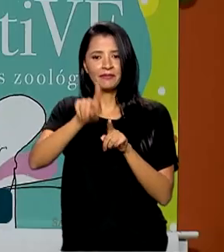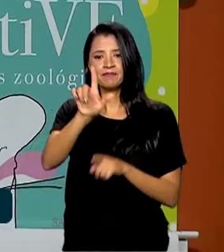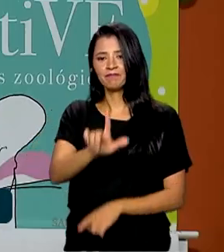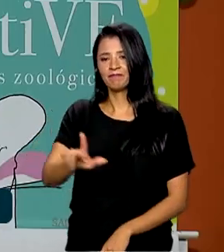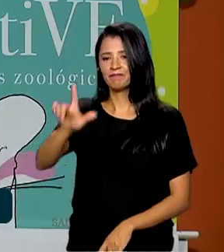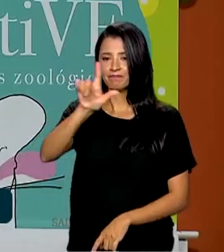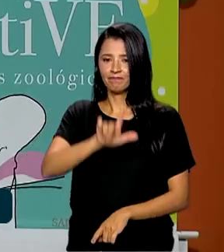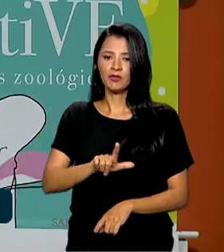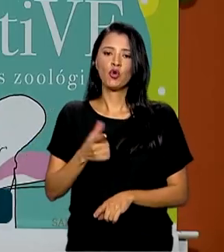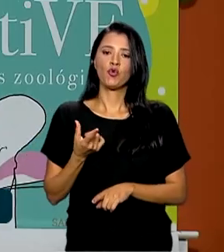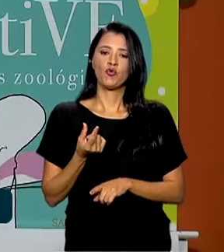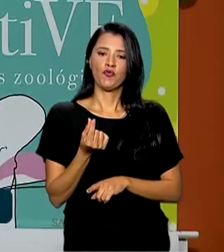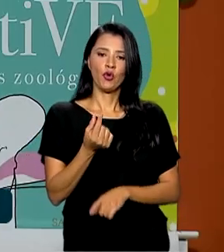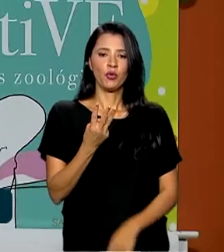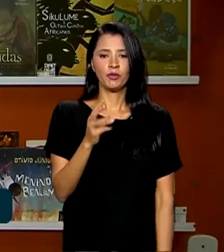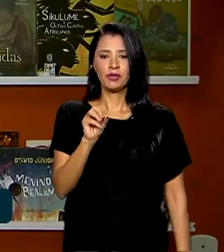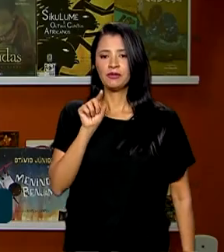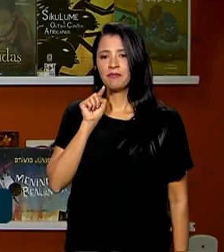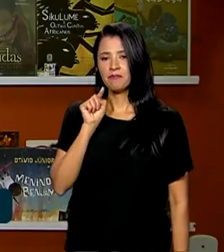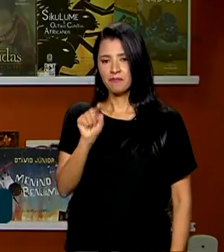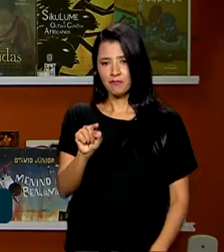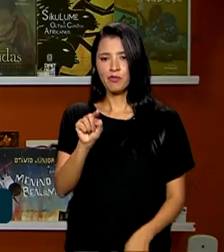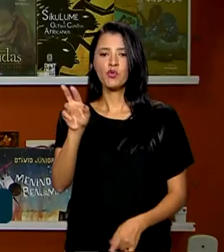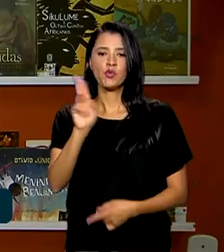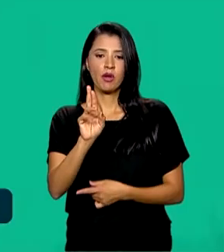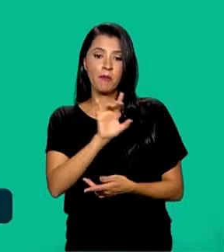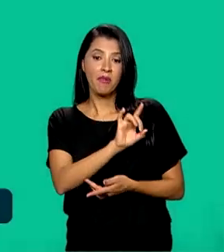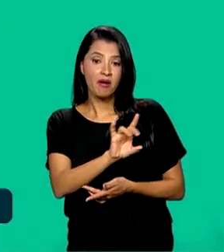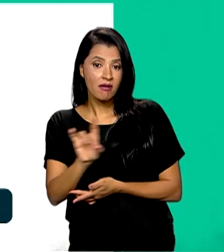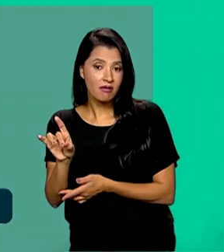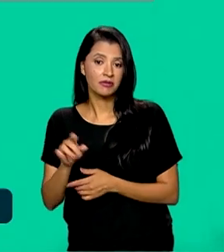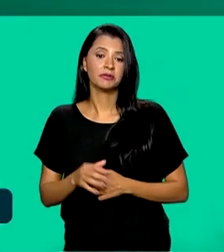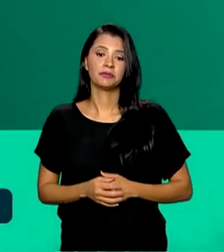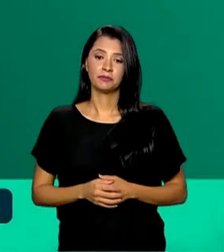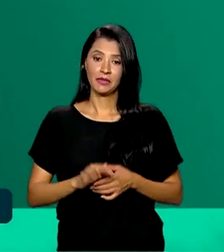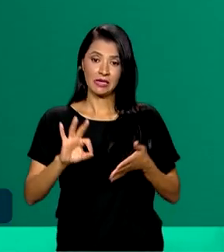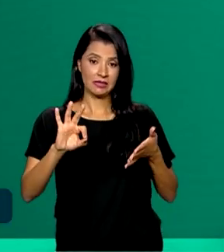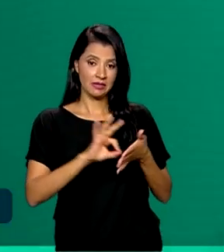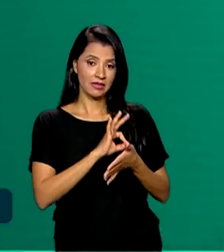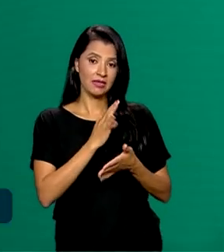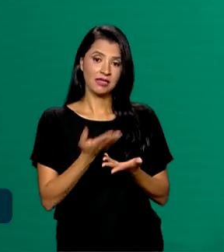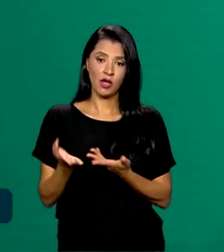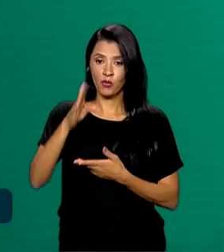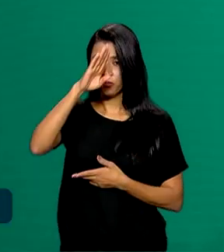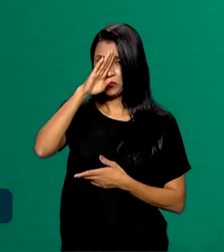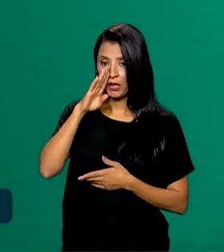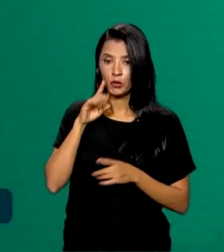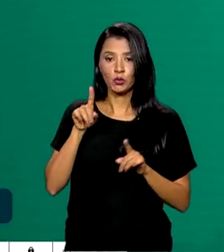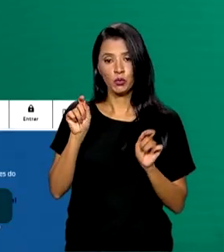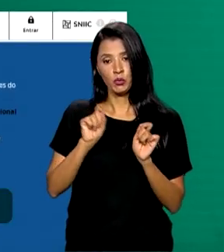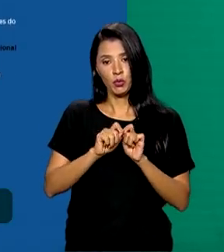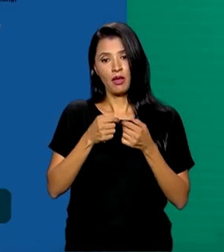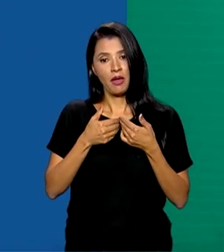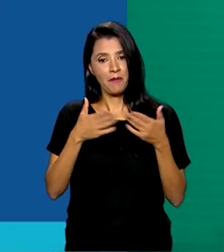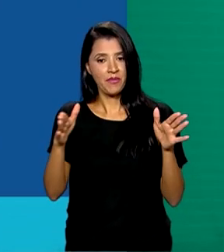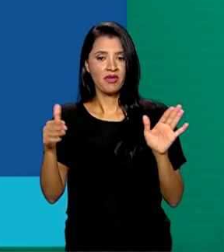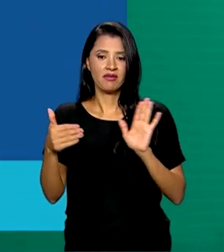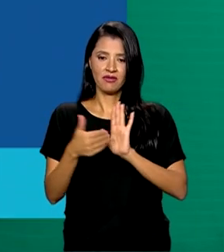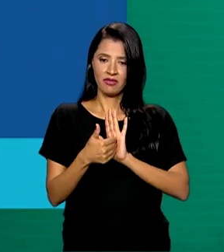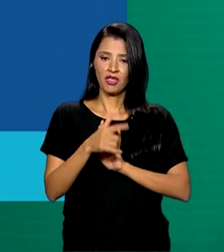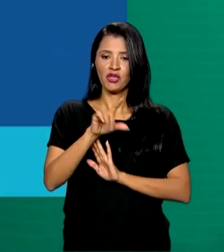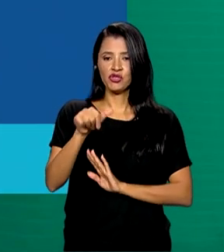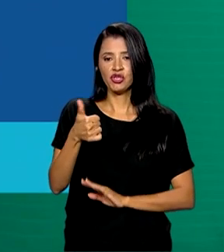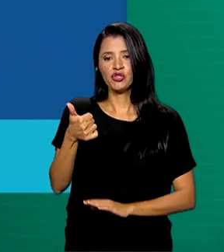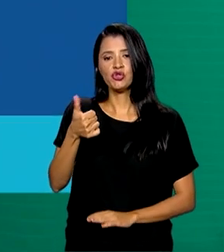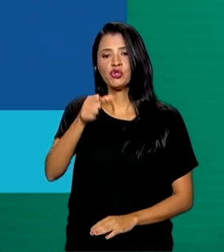com o valor de 30 mil reais para cada um. As inscrições são gratuitas e ficam abertas até o dia